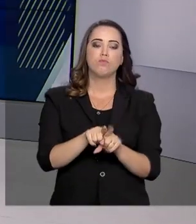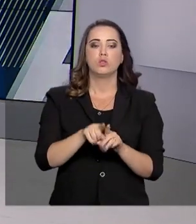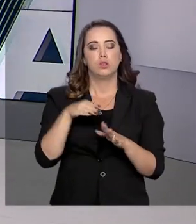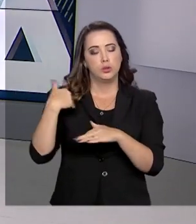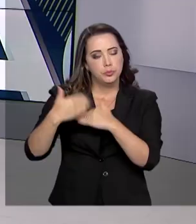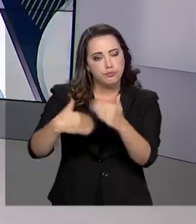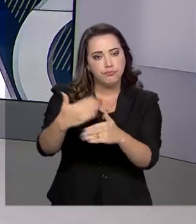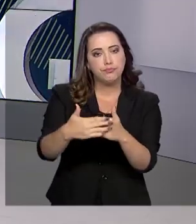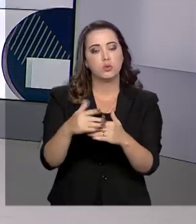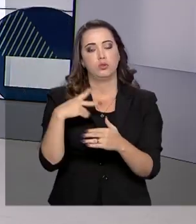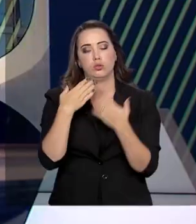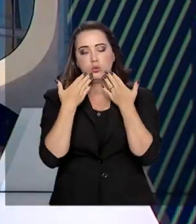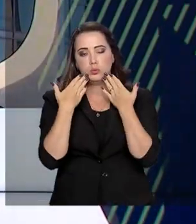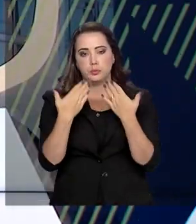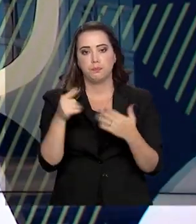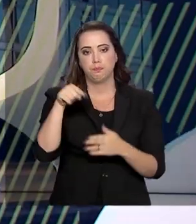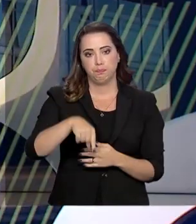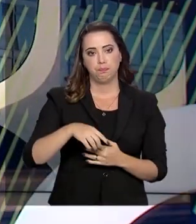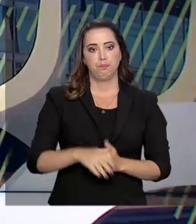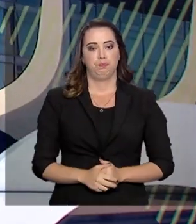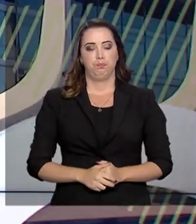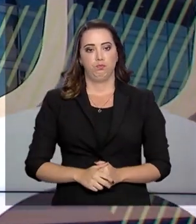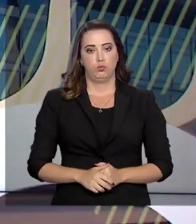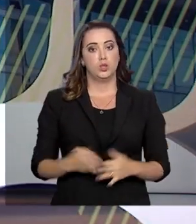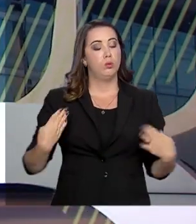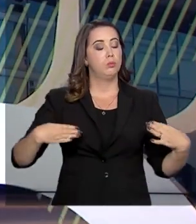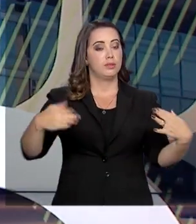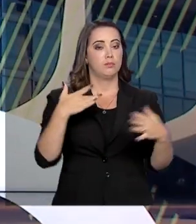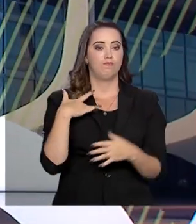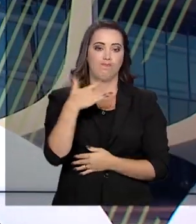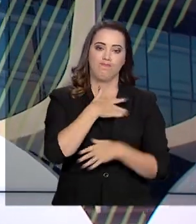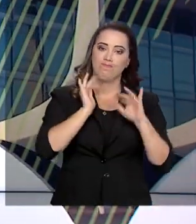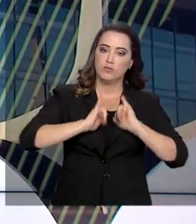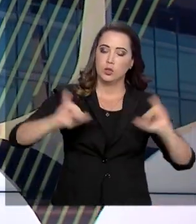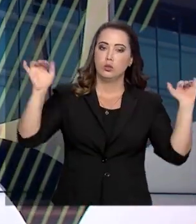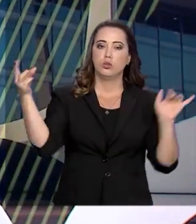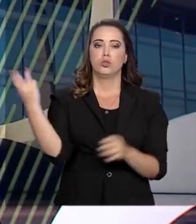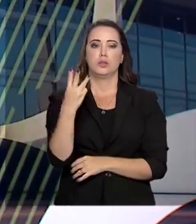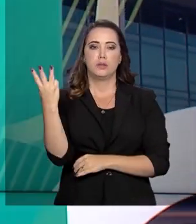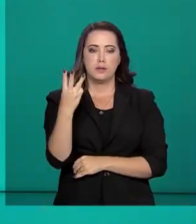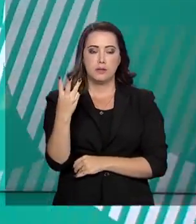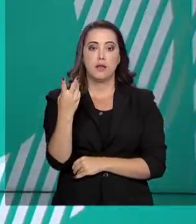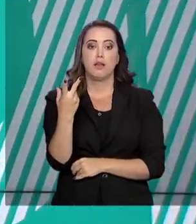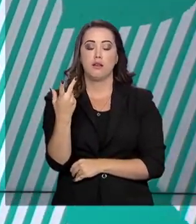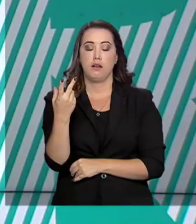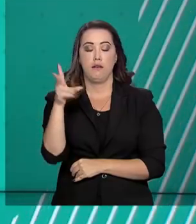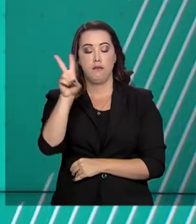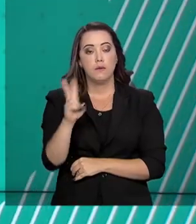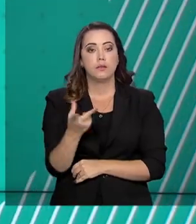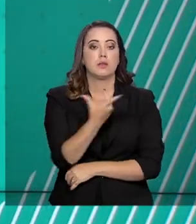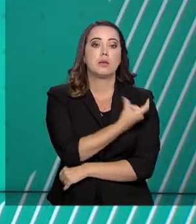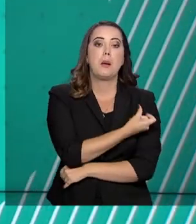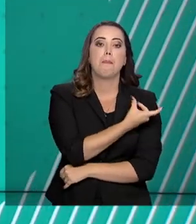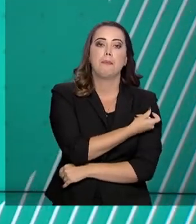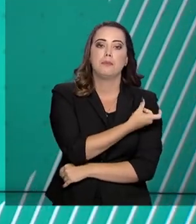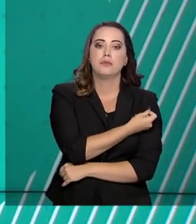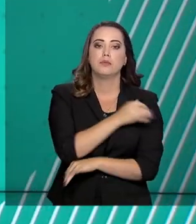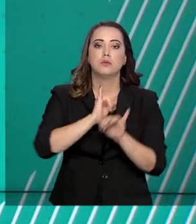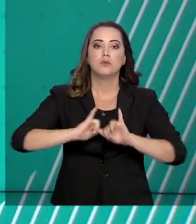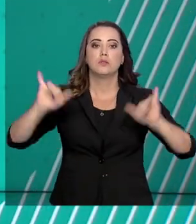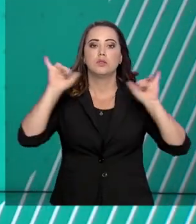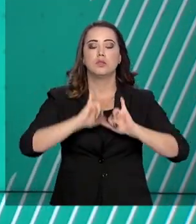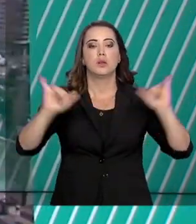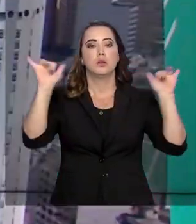longo da nossa programação. O Ministério da Saúde lançou hoje a terceira etapa da campanha nacional de vacinação contra o